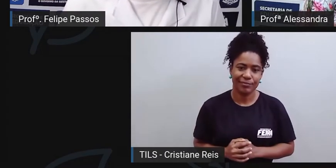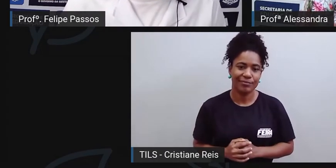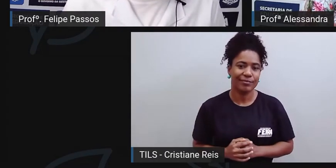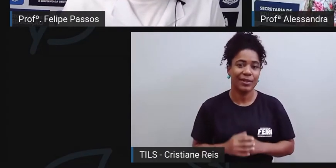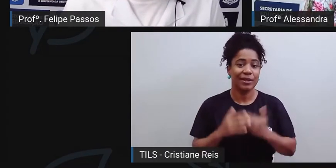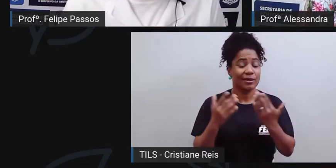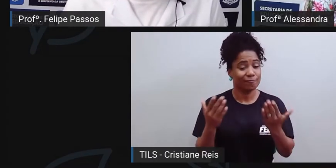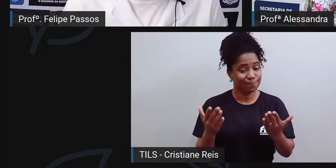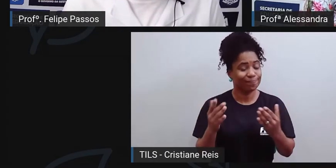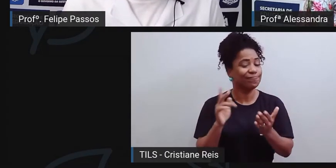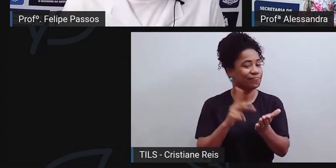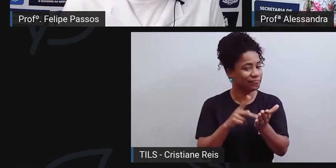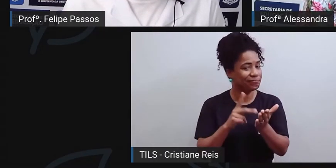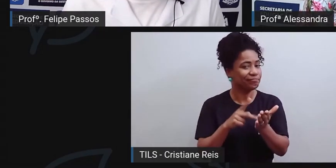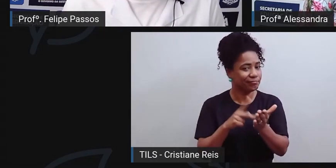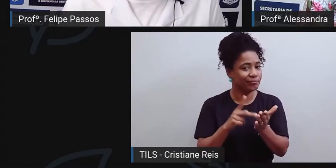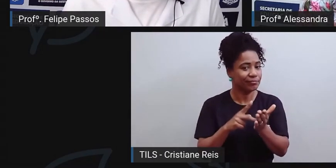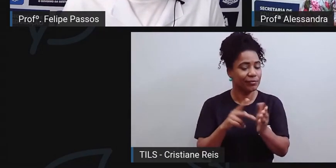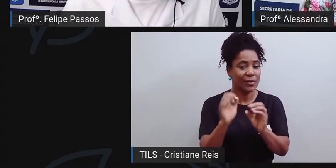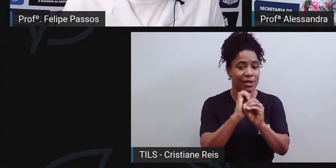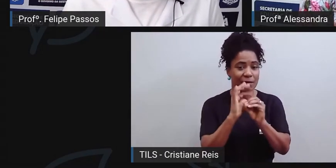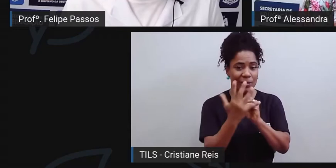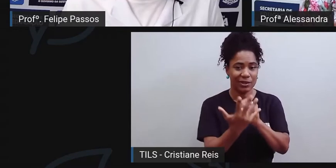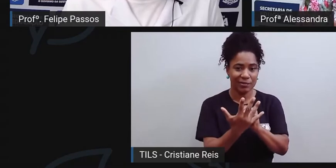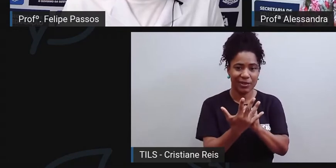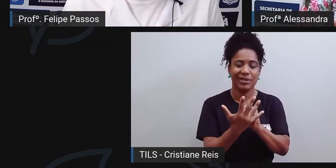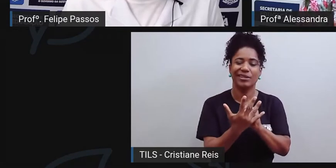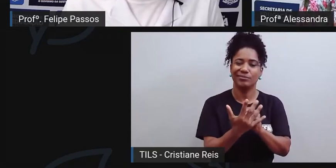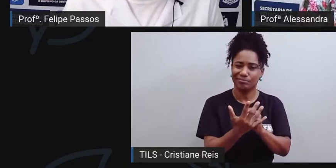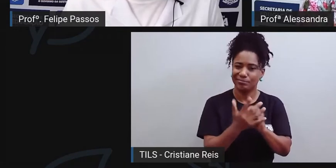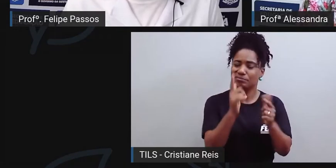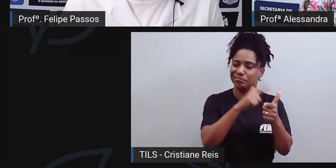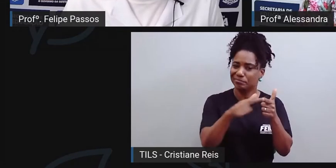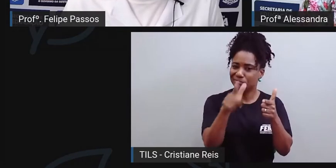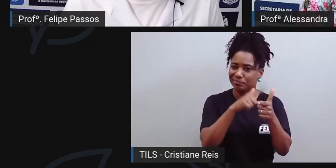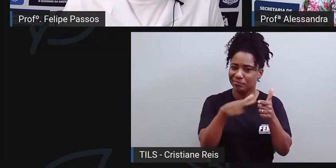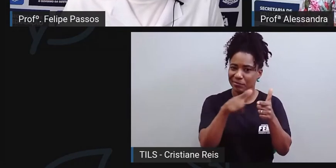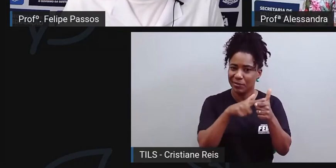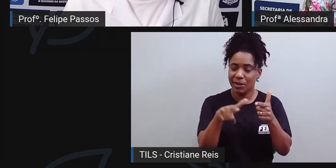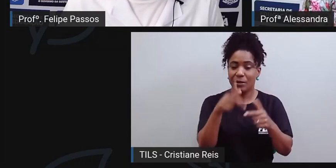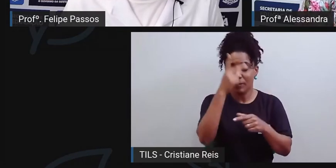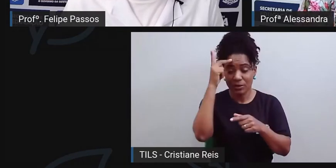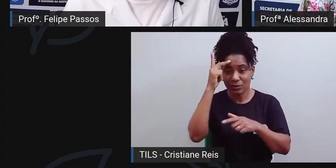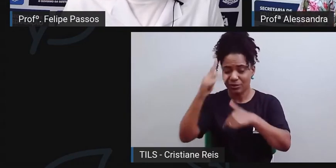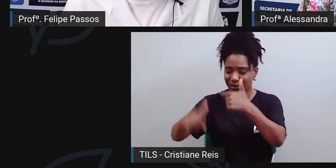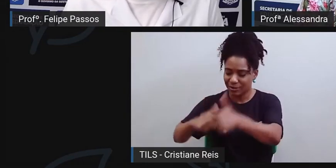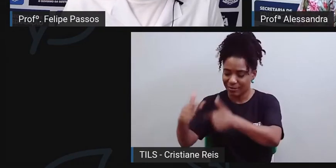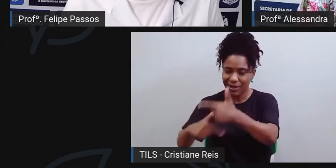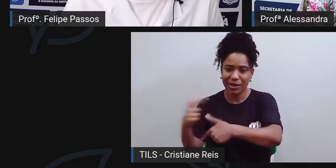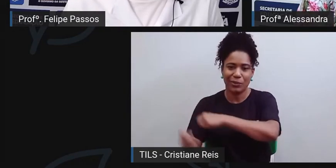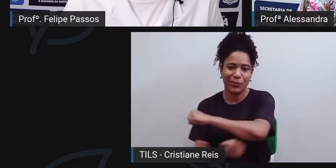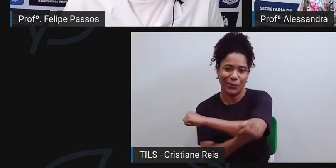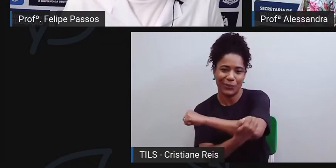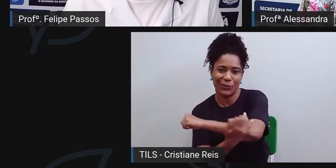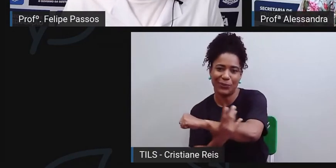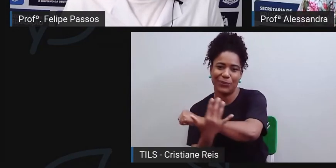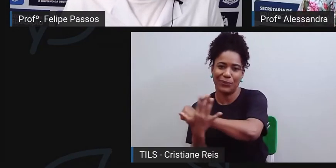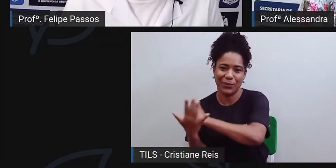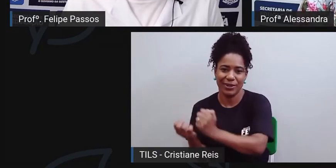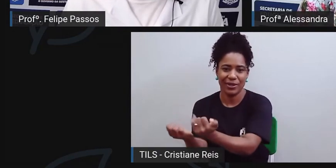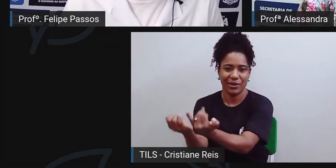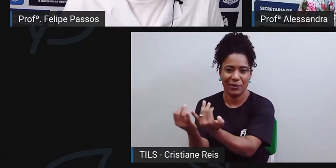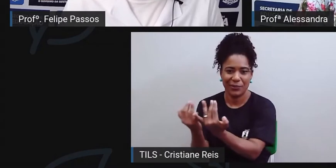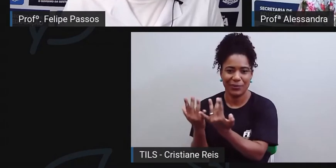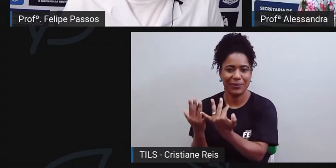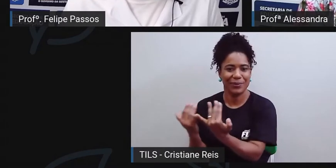pandemia, ela prejudicou muito, principalmente, o pequeno produtor. Ele ficou muito